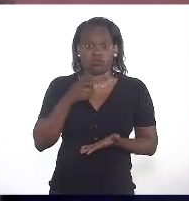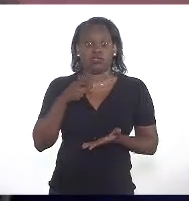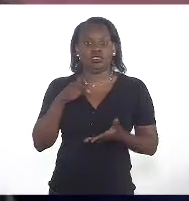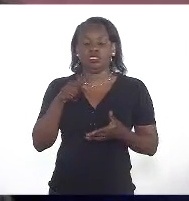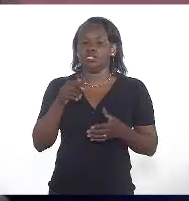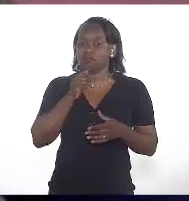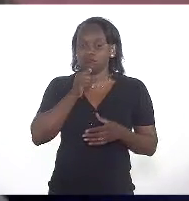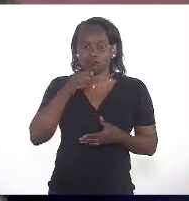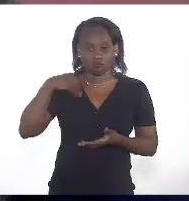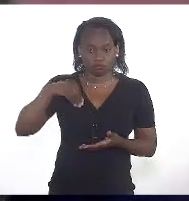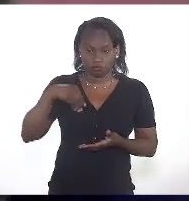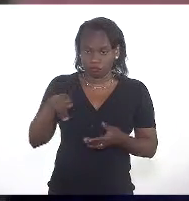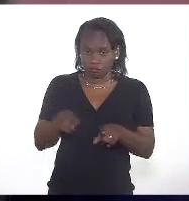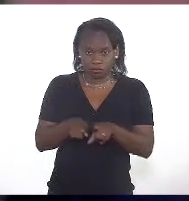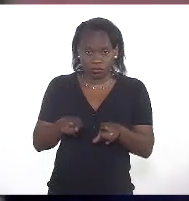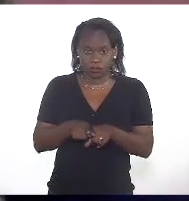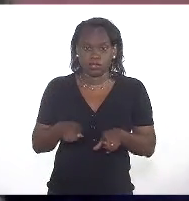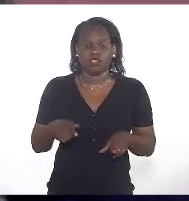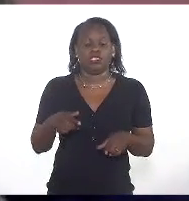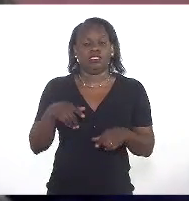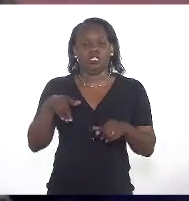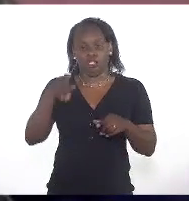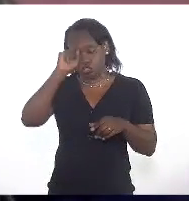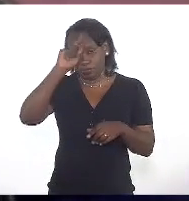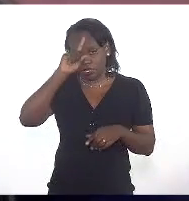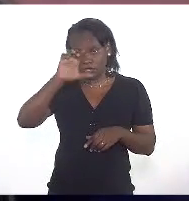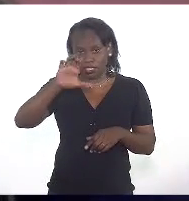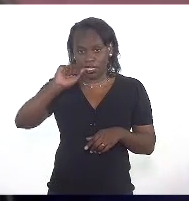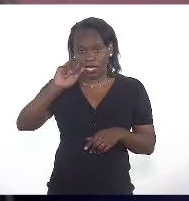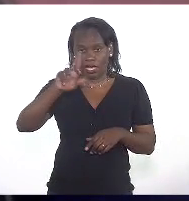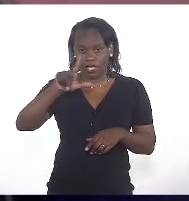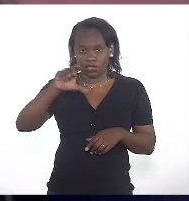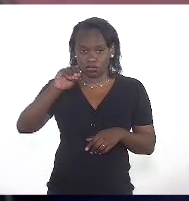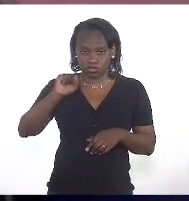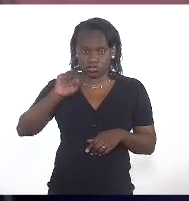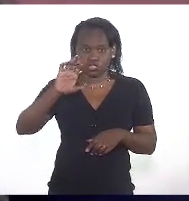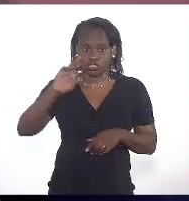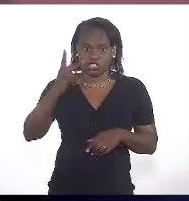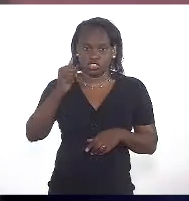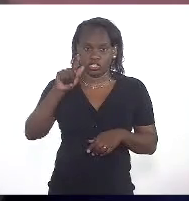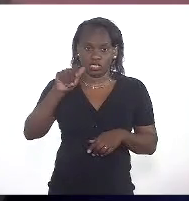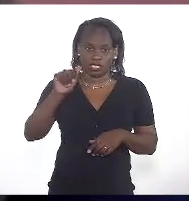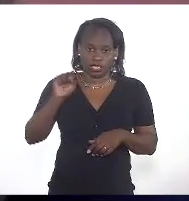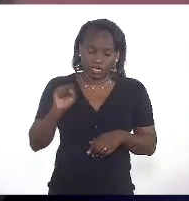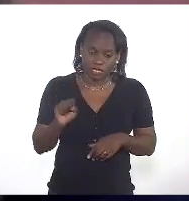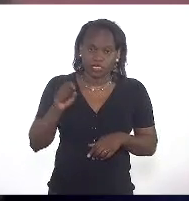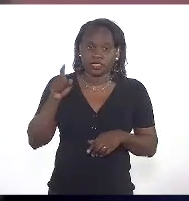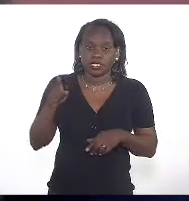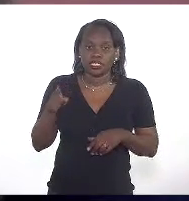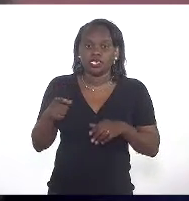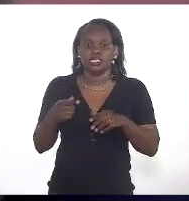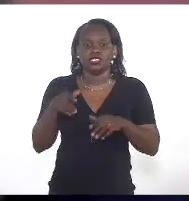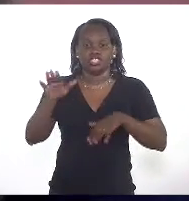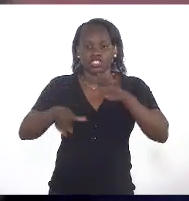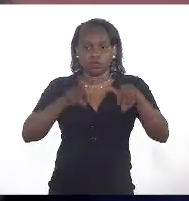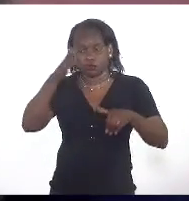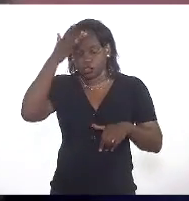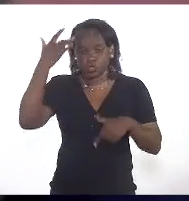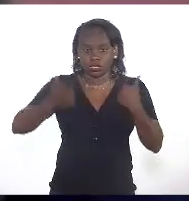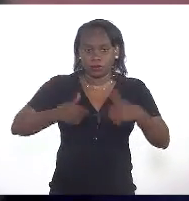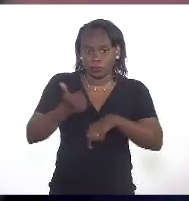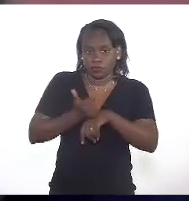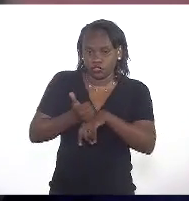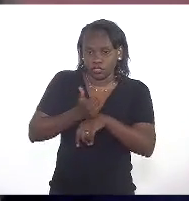estavam sem pagamento do Carlos Chagas. E a instituição recrutou profissionais de saúde